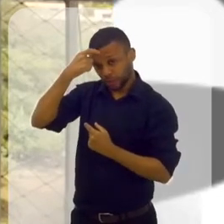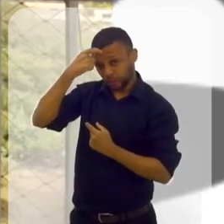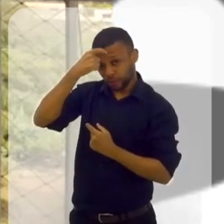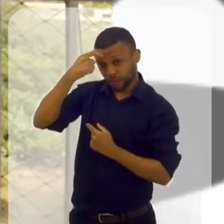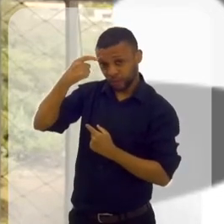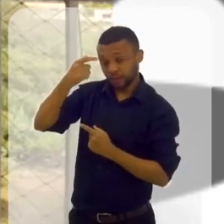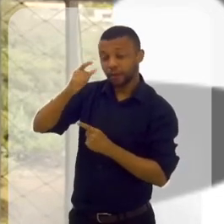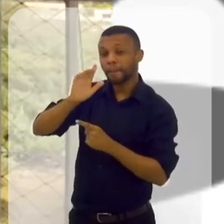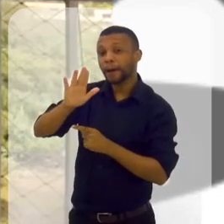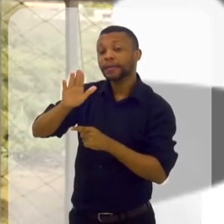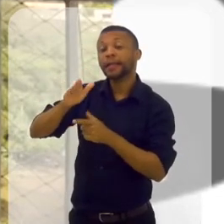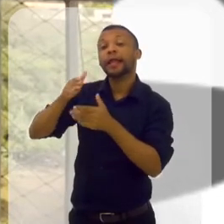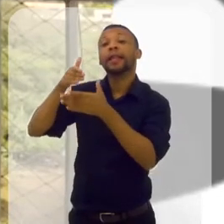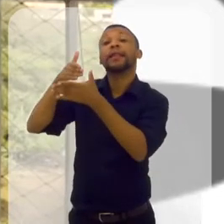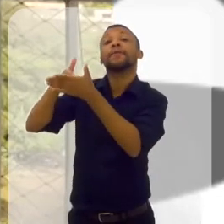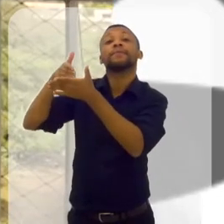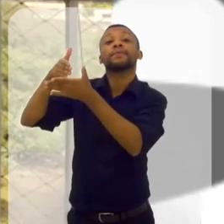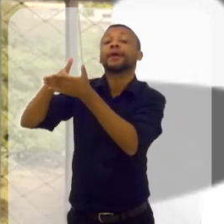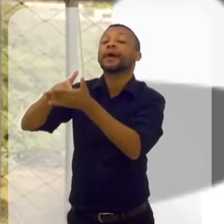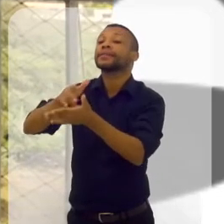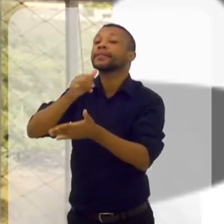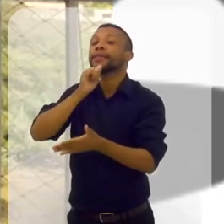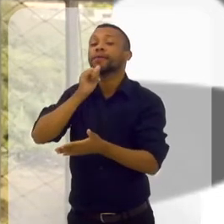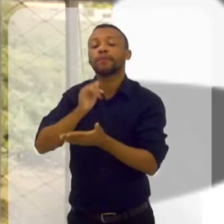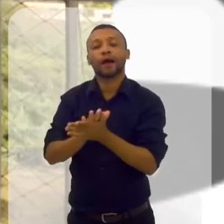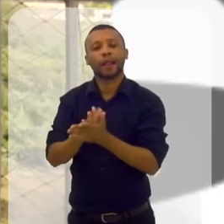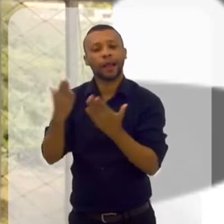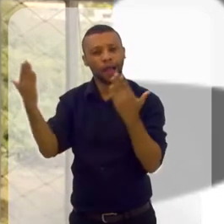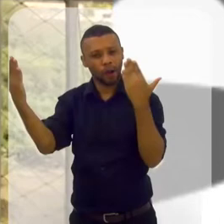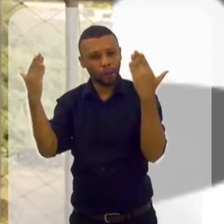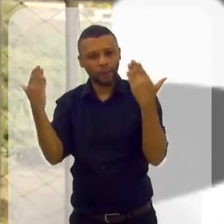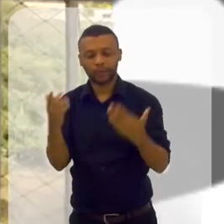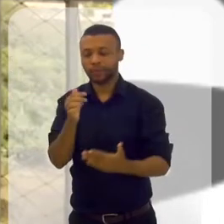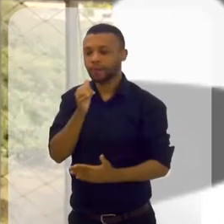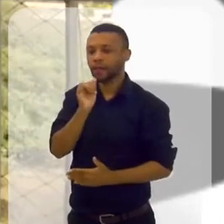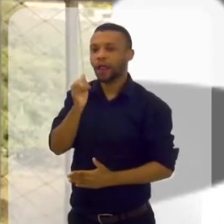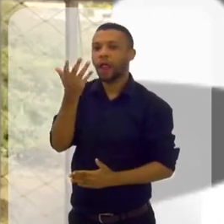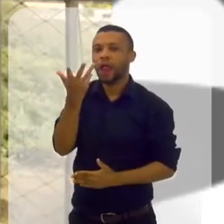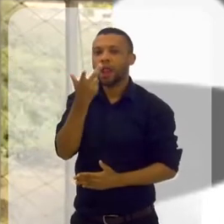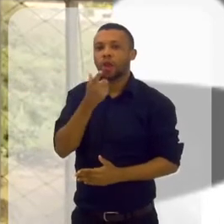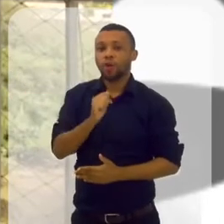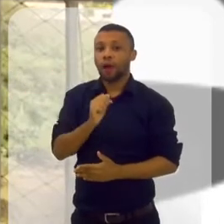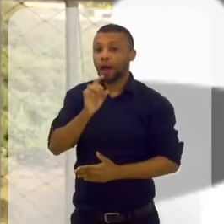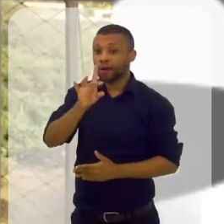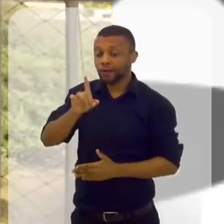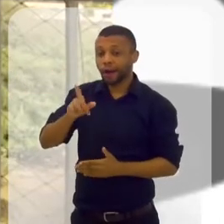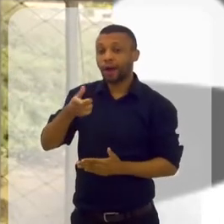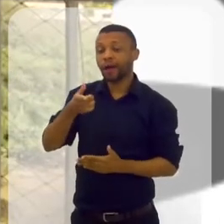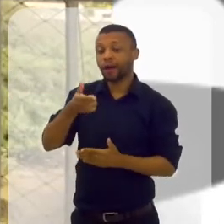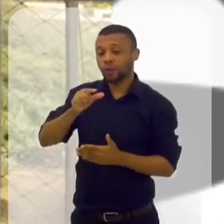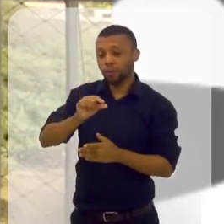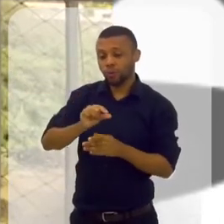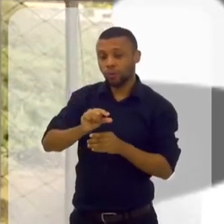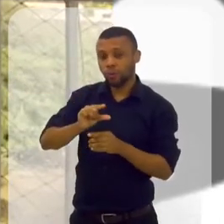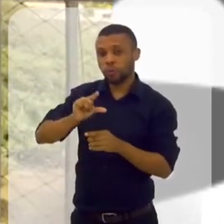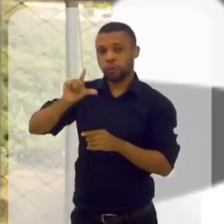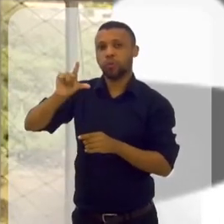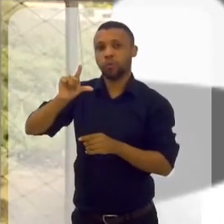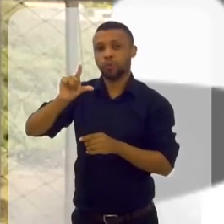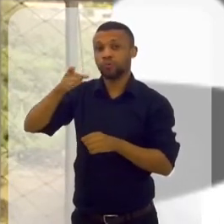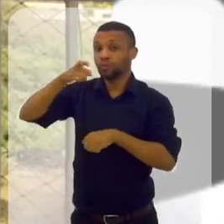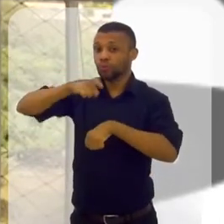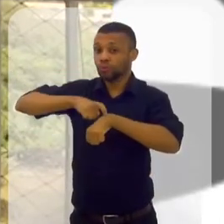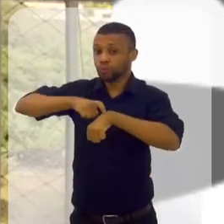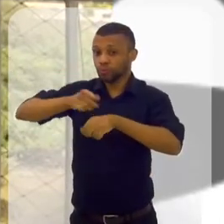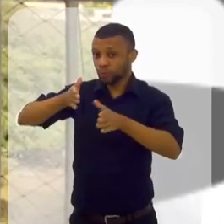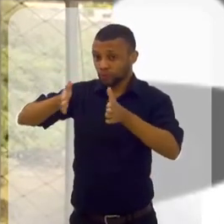E a força de vontade, ela é limitada. Ela é como uma bateria que ela descarrega com facilidade. E ela só recarrega a seu tempo.